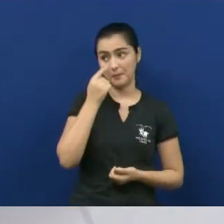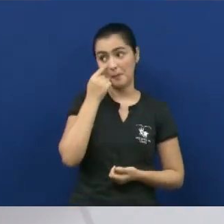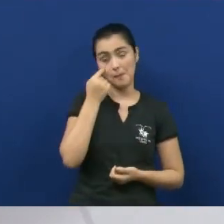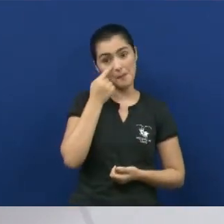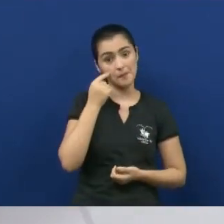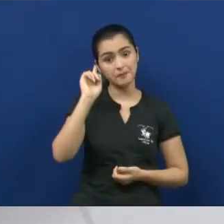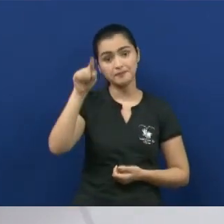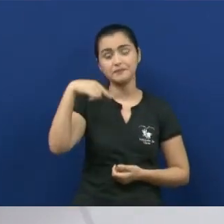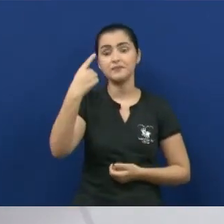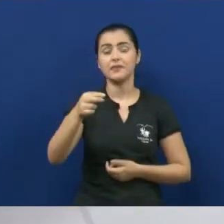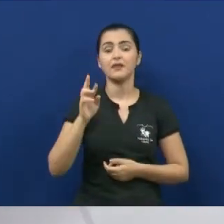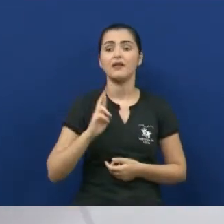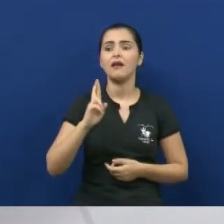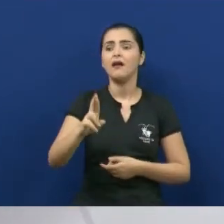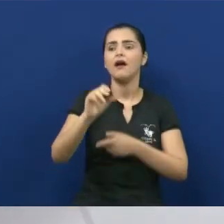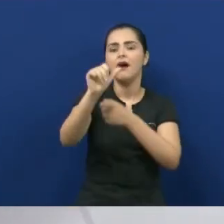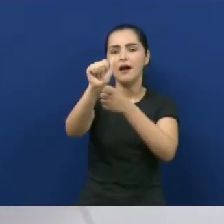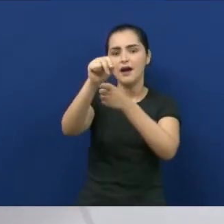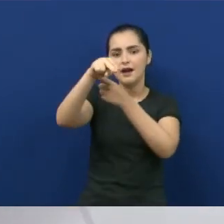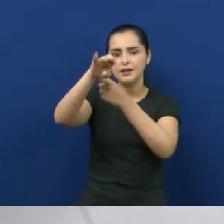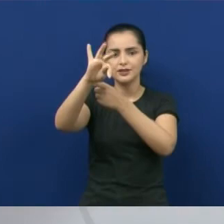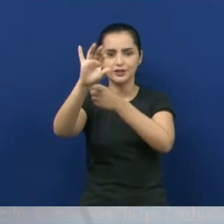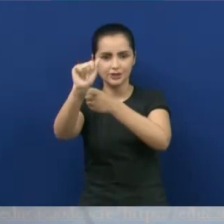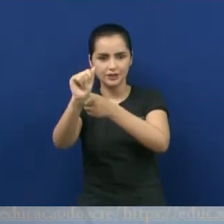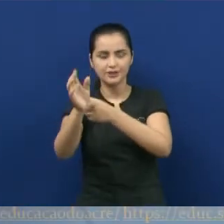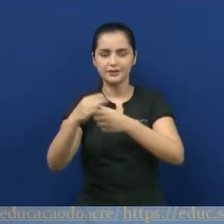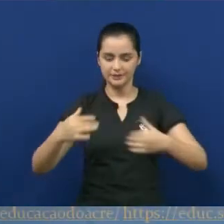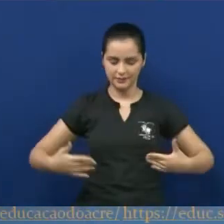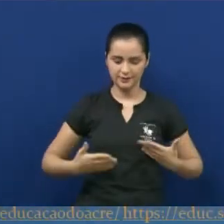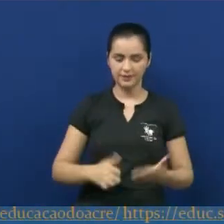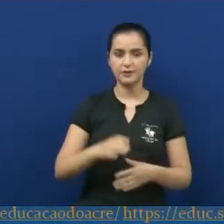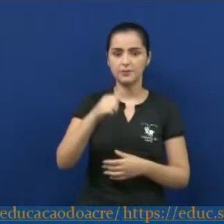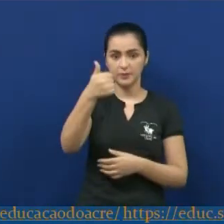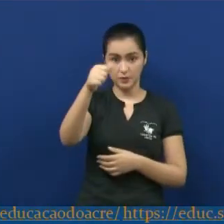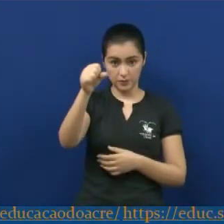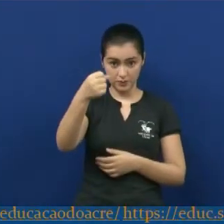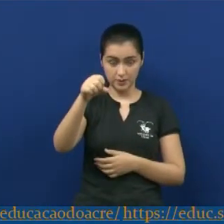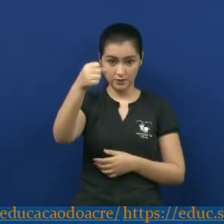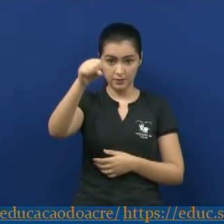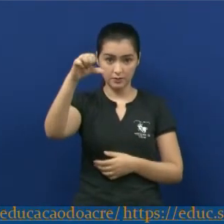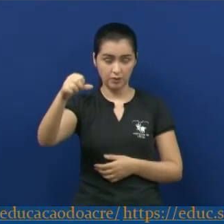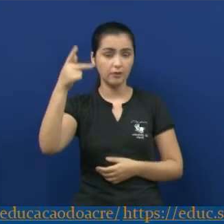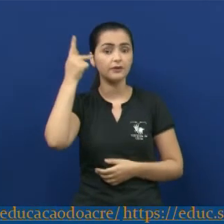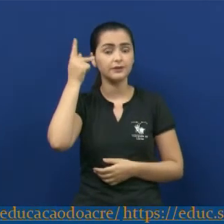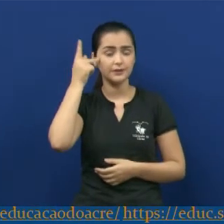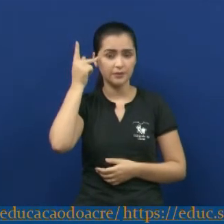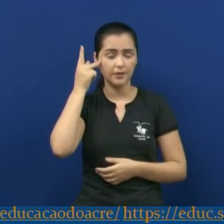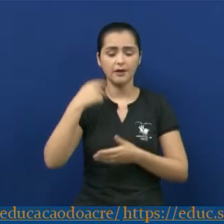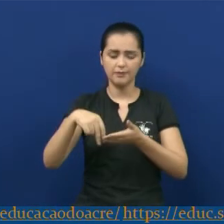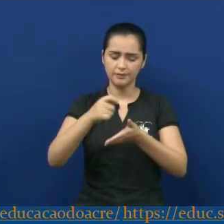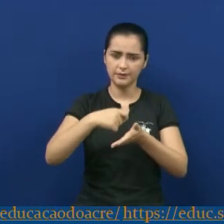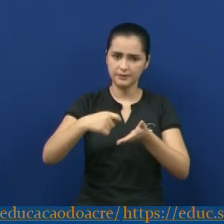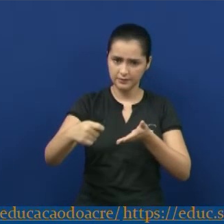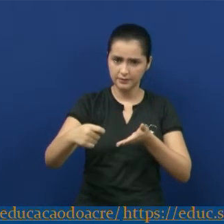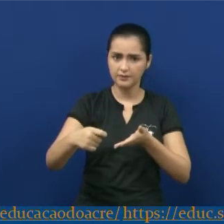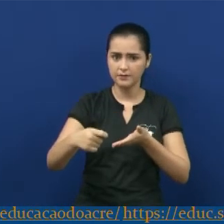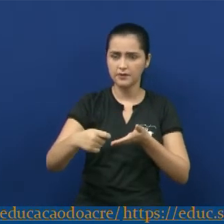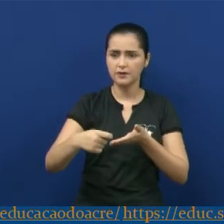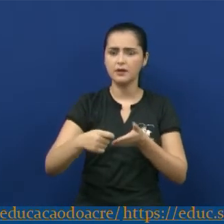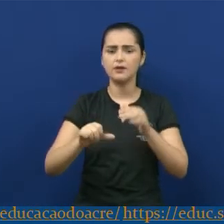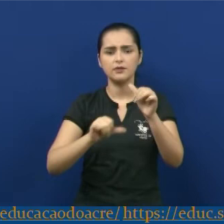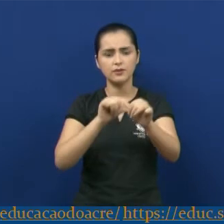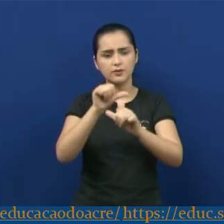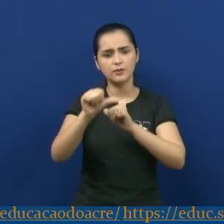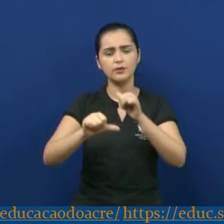representante foi Anitta Malfatti. Nasceu em 1889 em São Paulo e suas obras quebraram com o